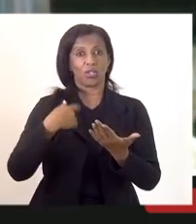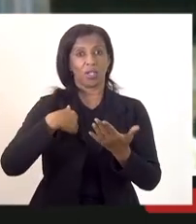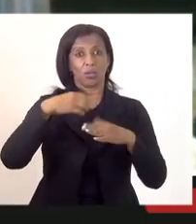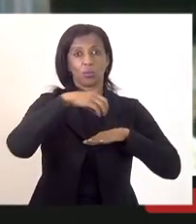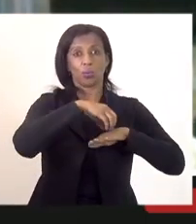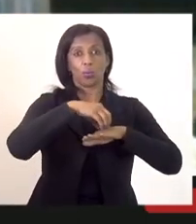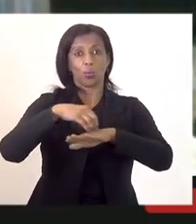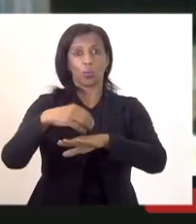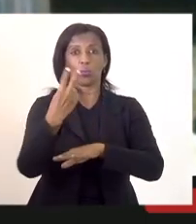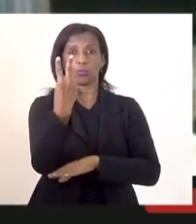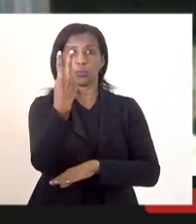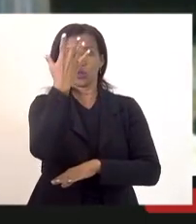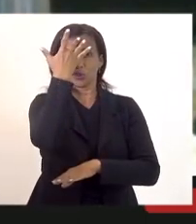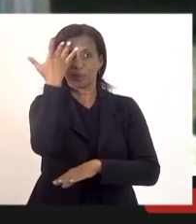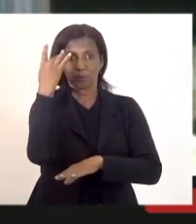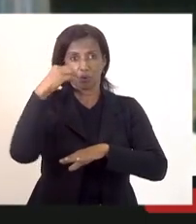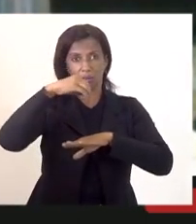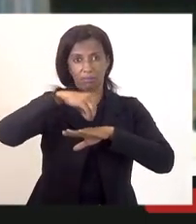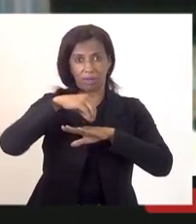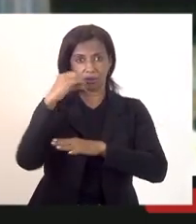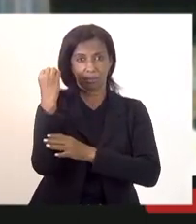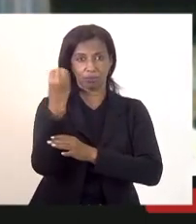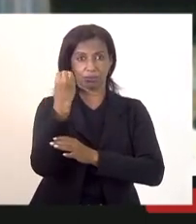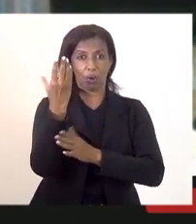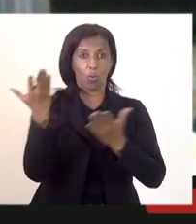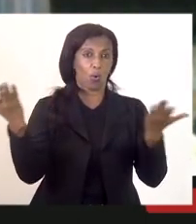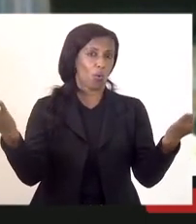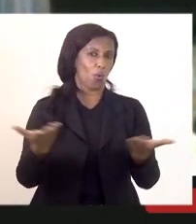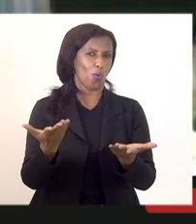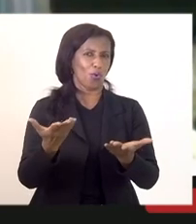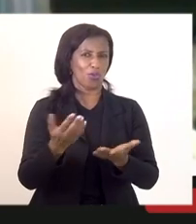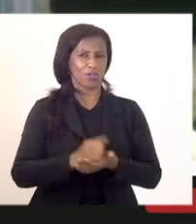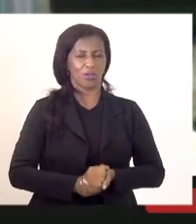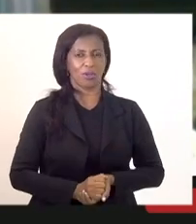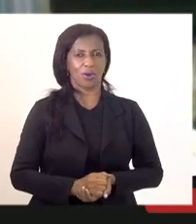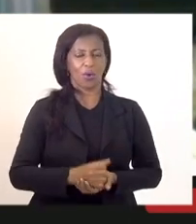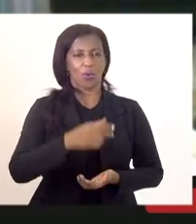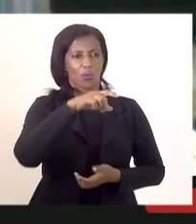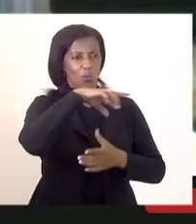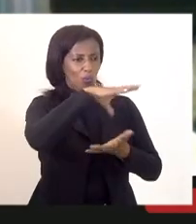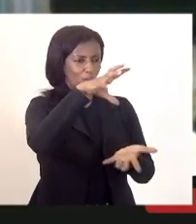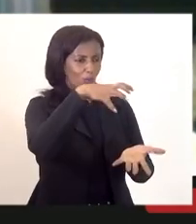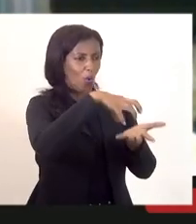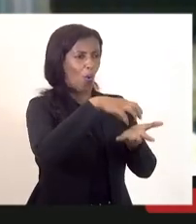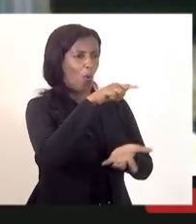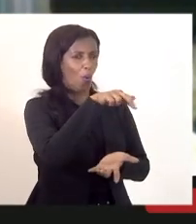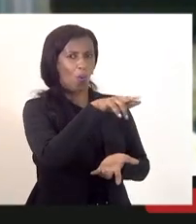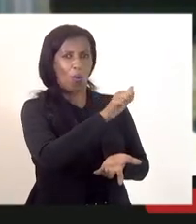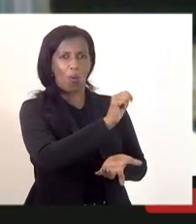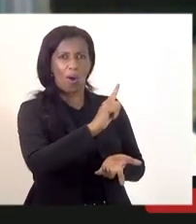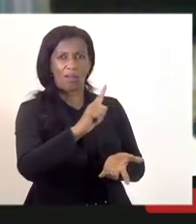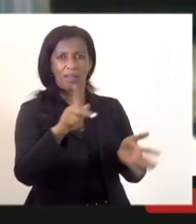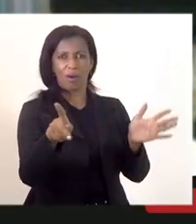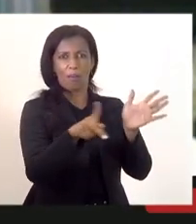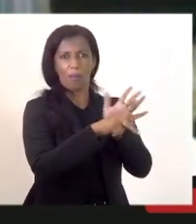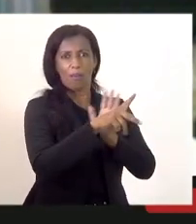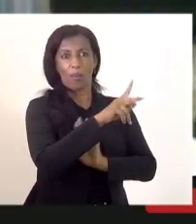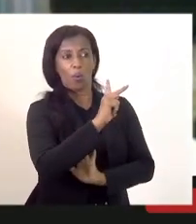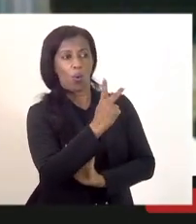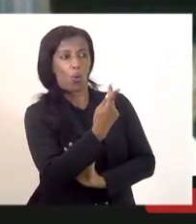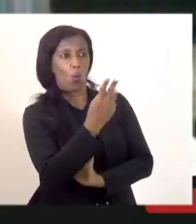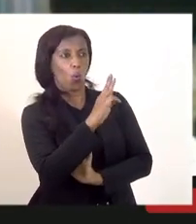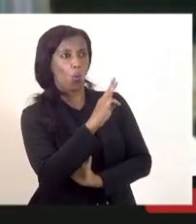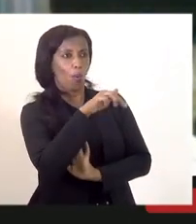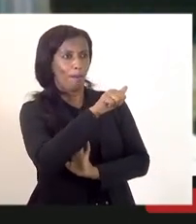viatura hoje eu vou pegar por exemplo um quartel do Maitá onde deve eu deveria ter uma equipe de 24